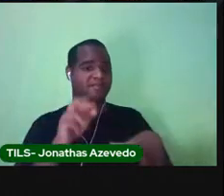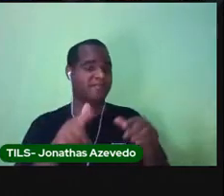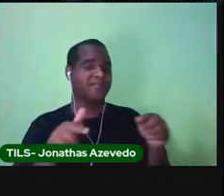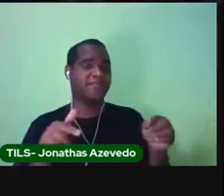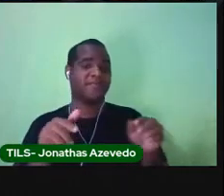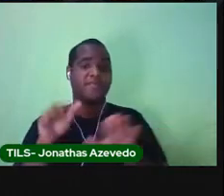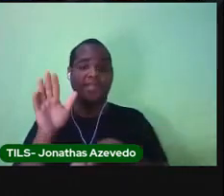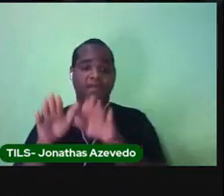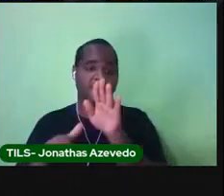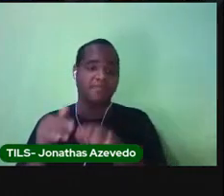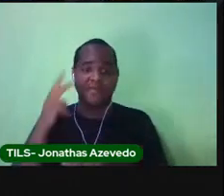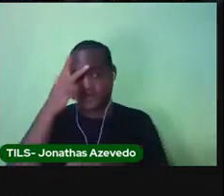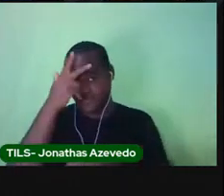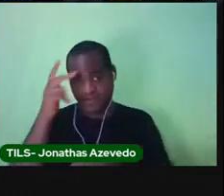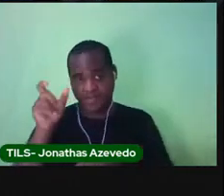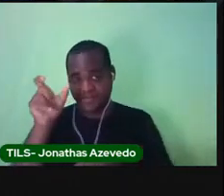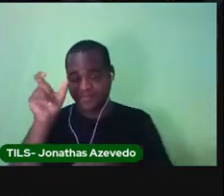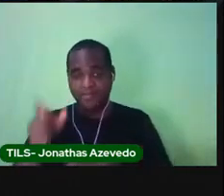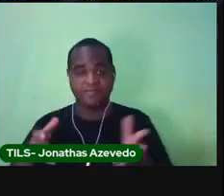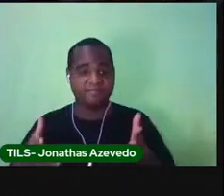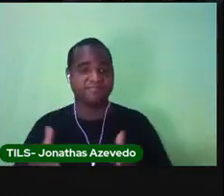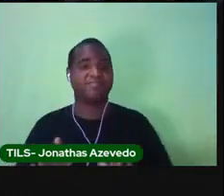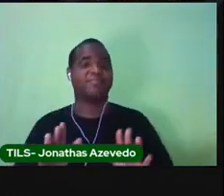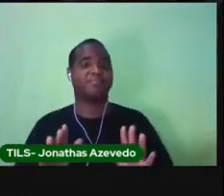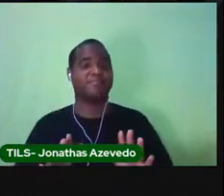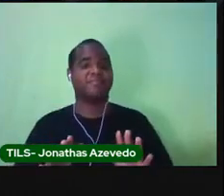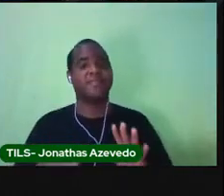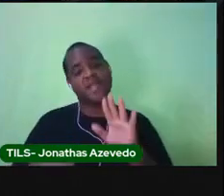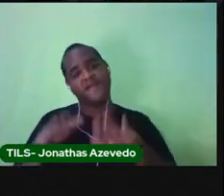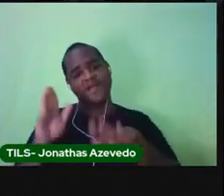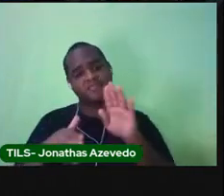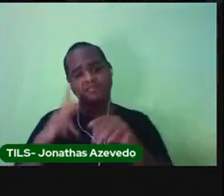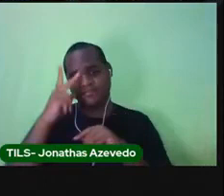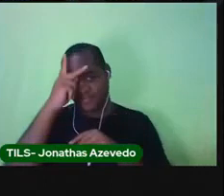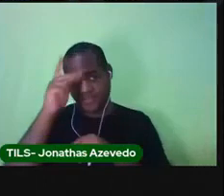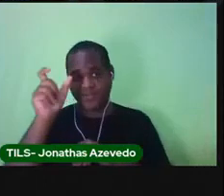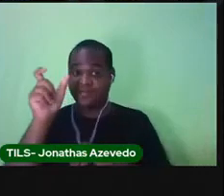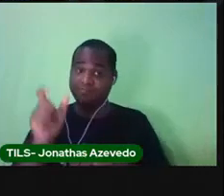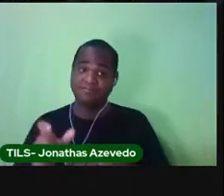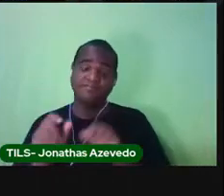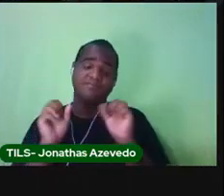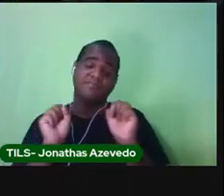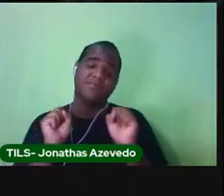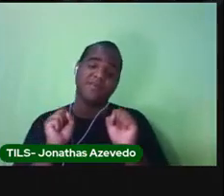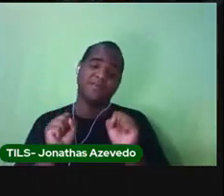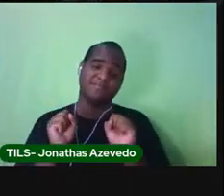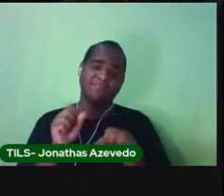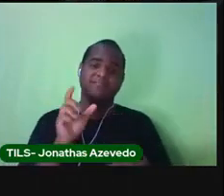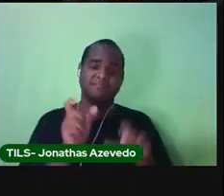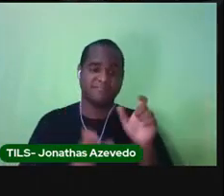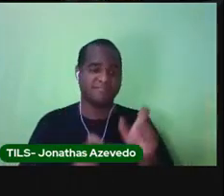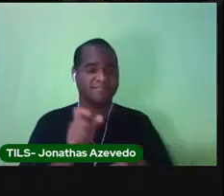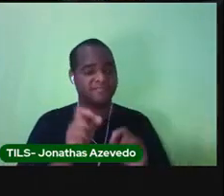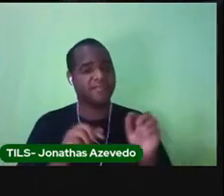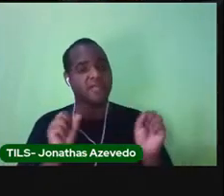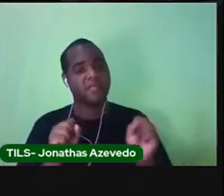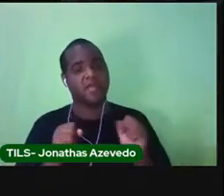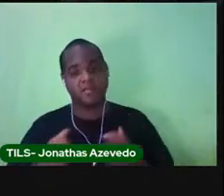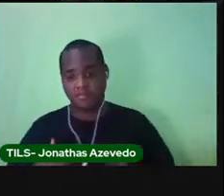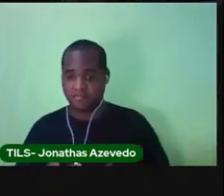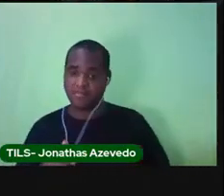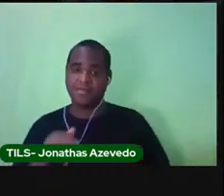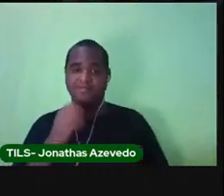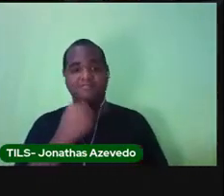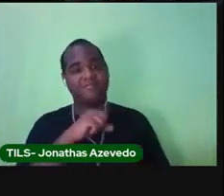Ninguém nasce no mesmo dia. Tem. Tem pessoas que nascem no mesmo dia que você. Mas não da barriga da